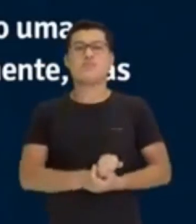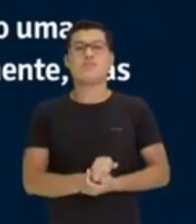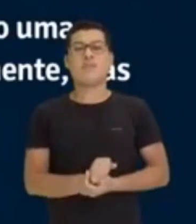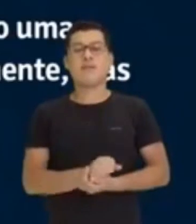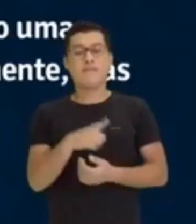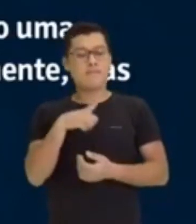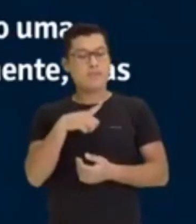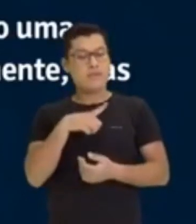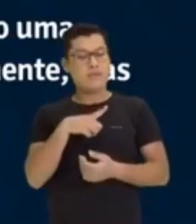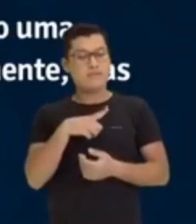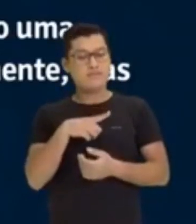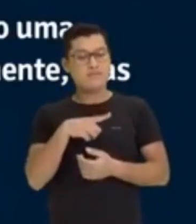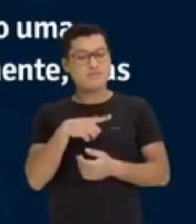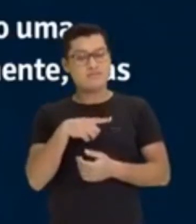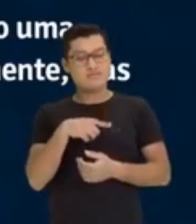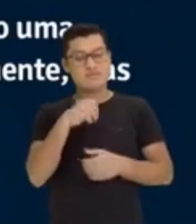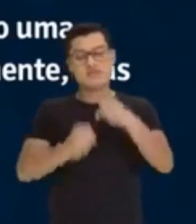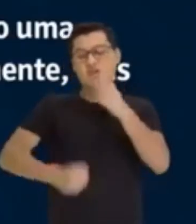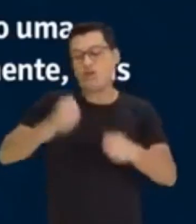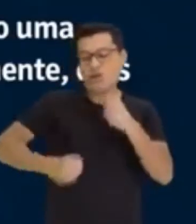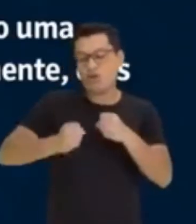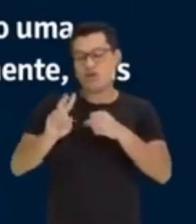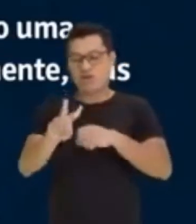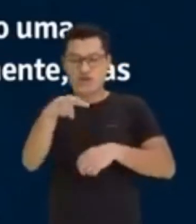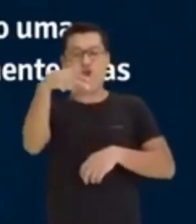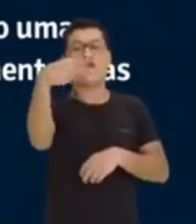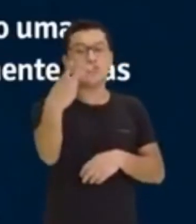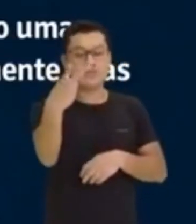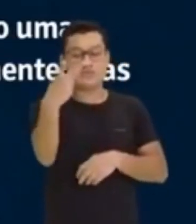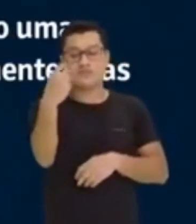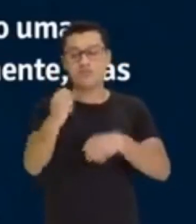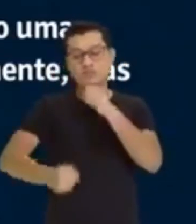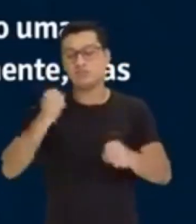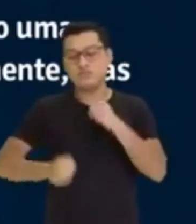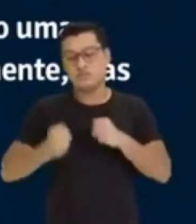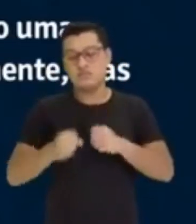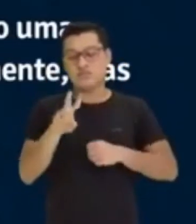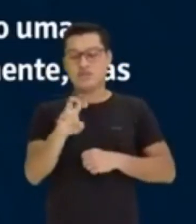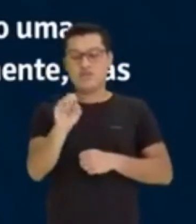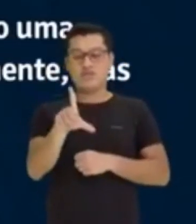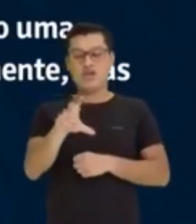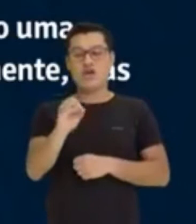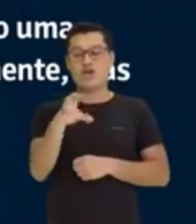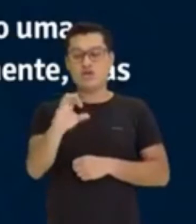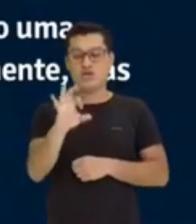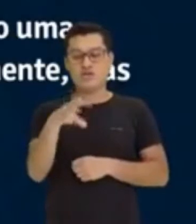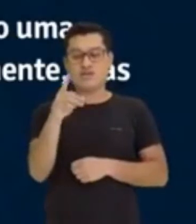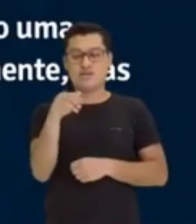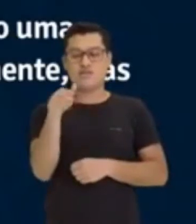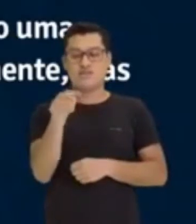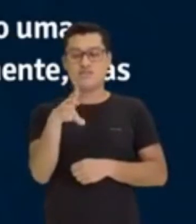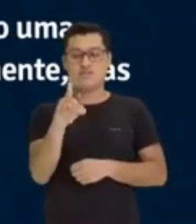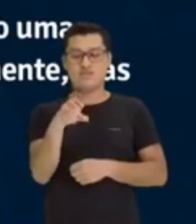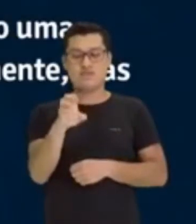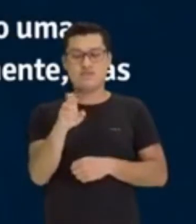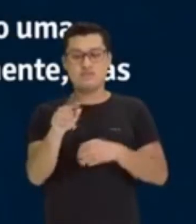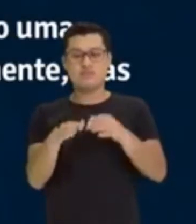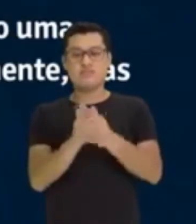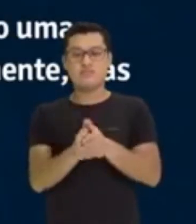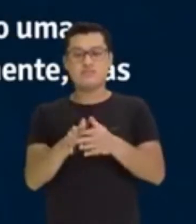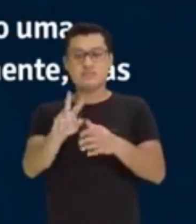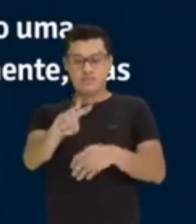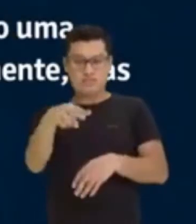teve que ser nas canelas. Teve que dobrar a velocidade dele. Tempo caiu, velocidade aumenta. São grandezas